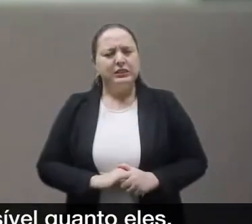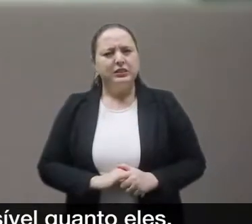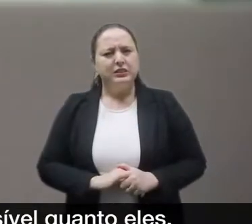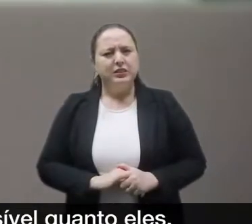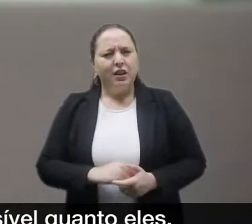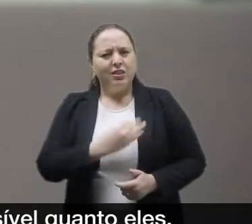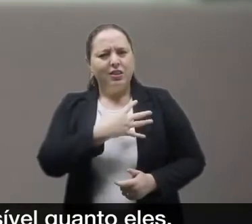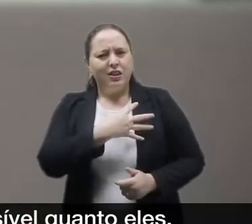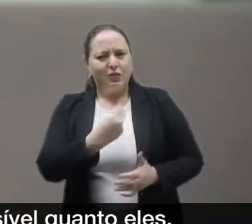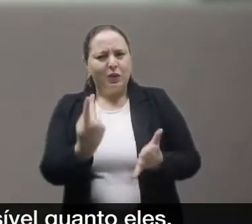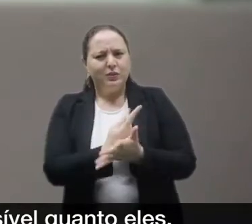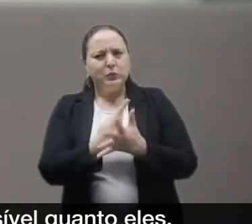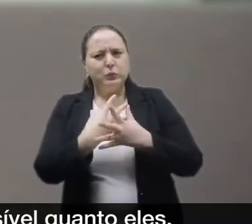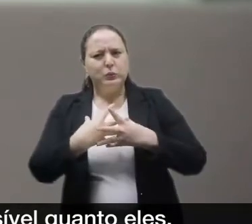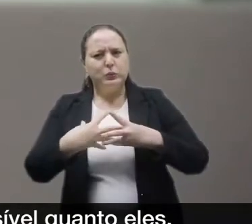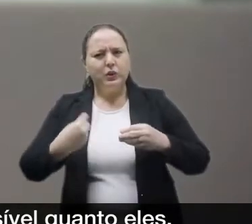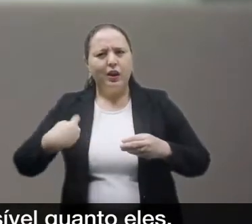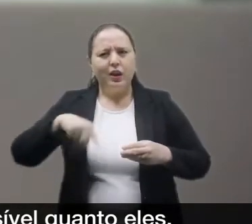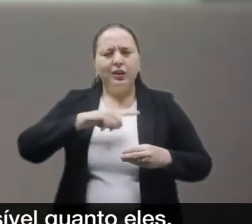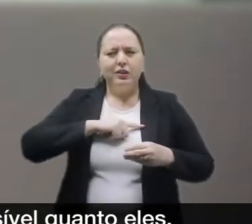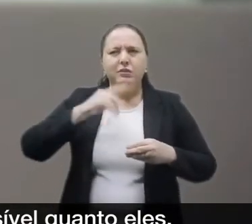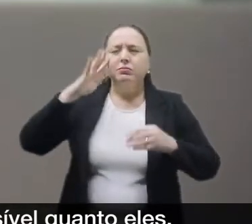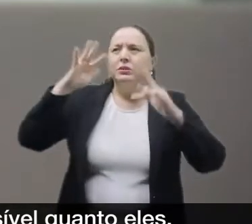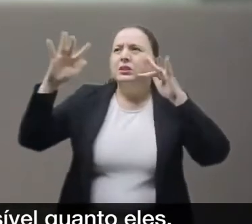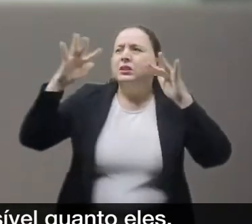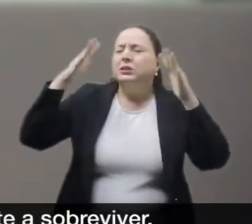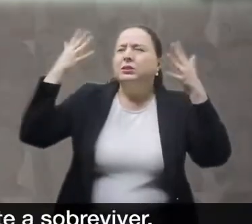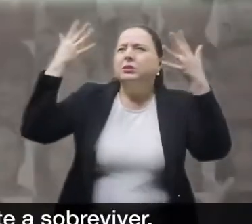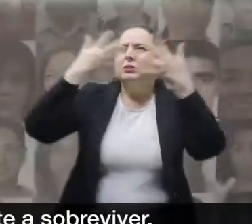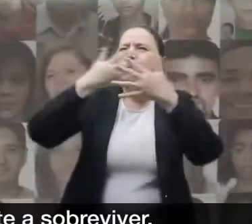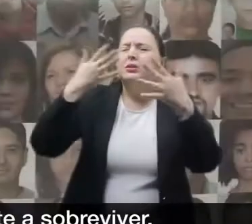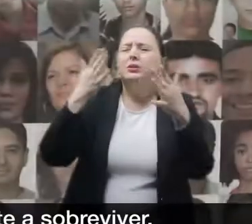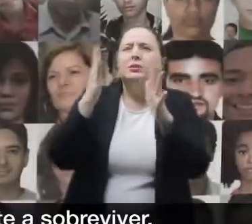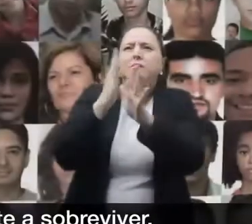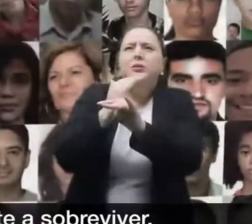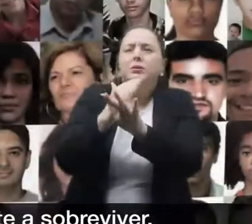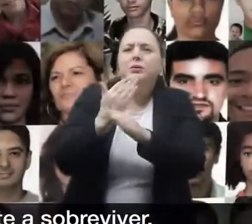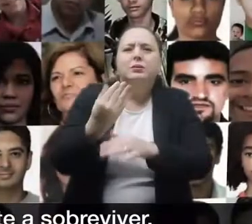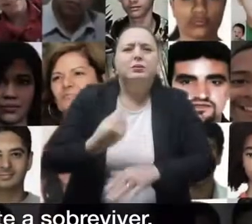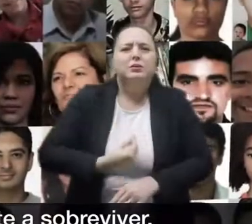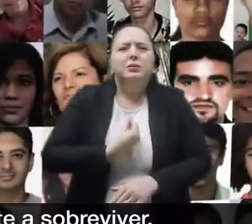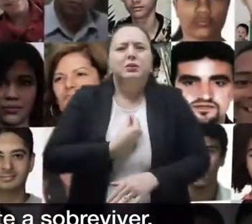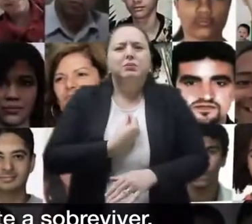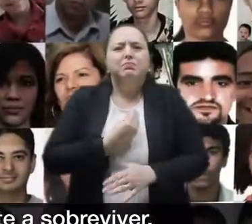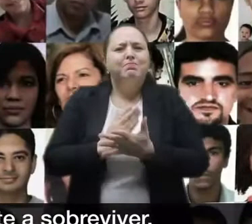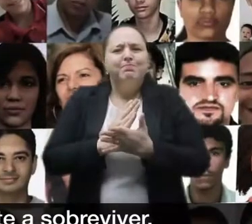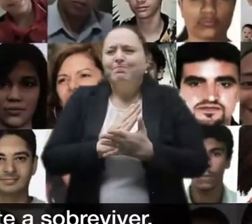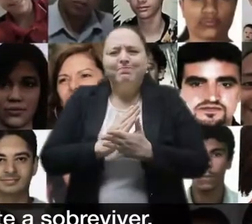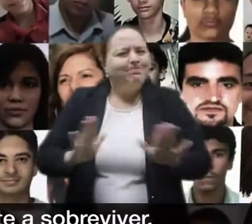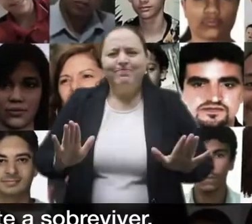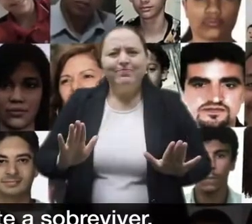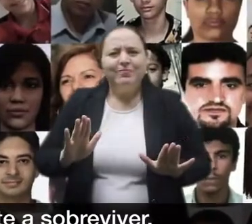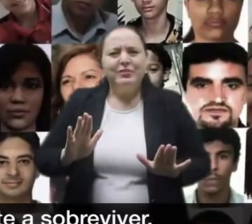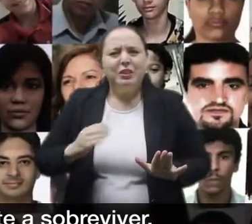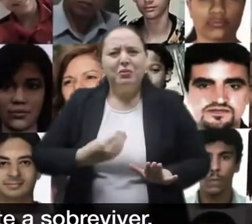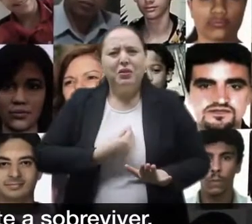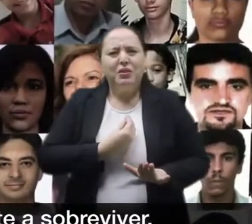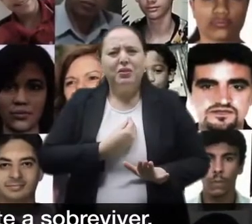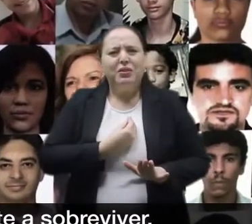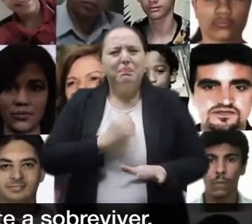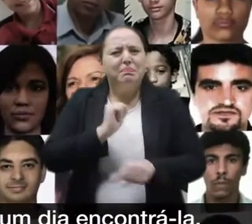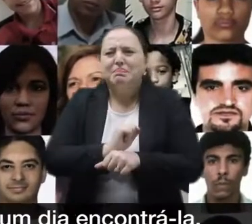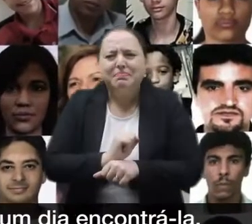desaparecido fica tão invisível quanto eles. A gente passa a não viver mais e simplesmente a